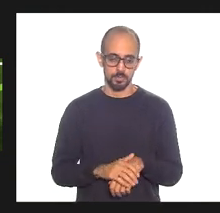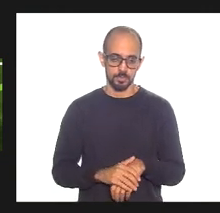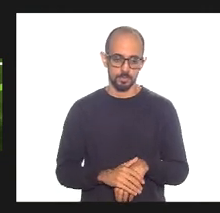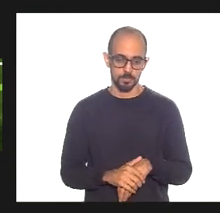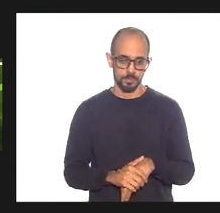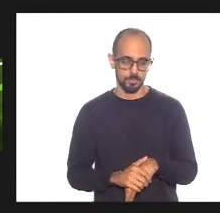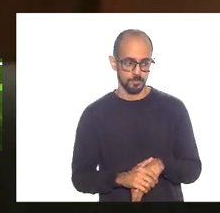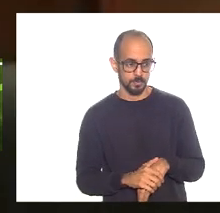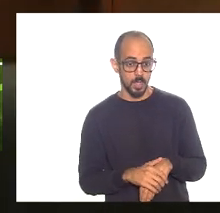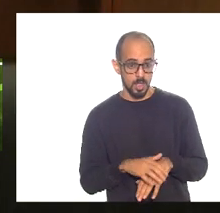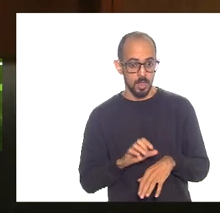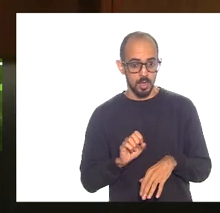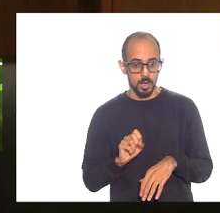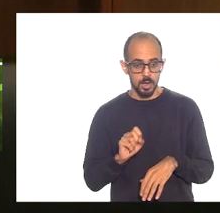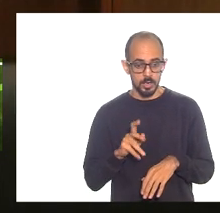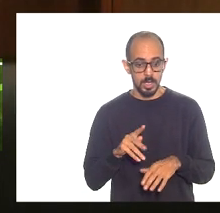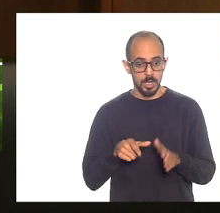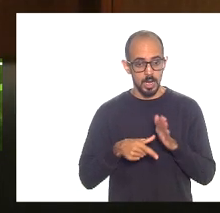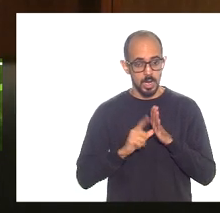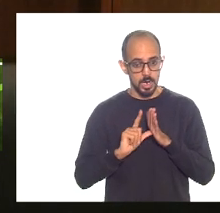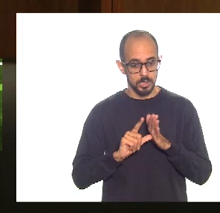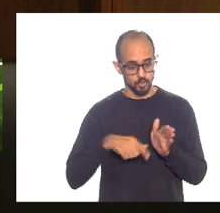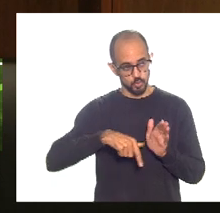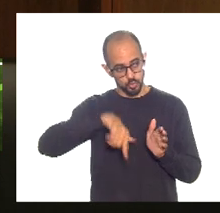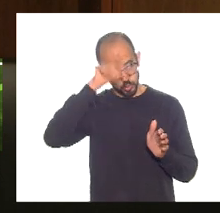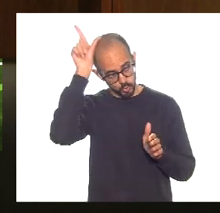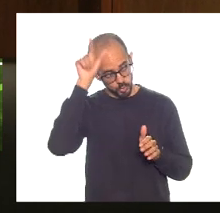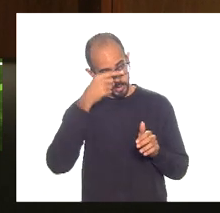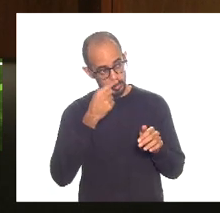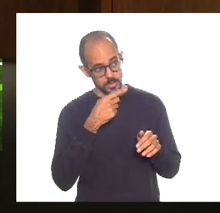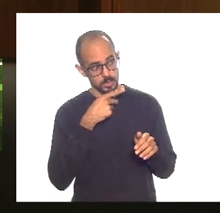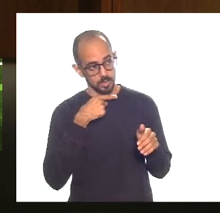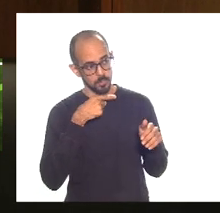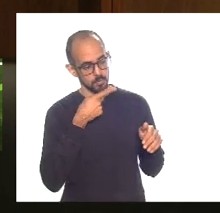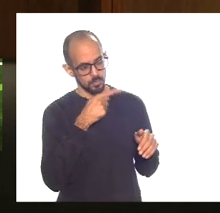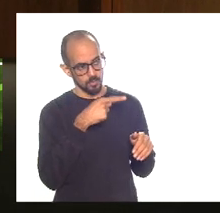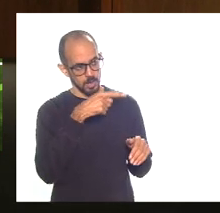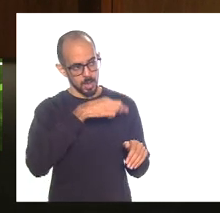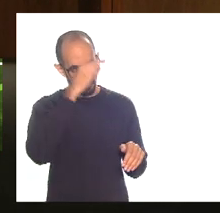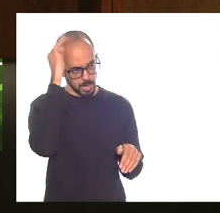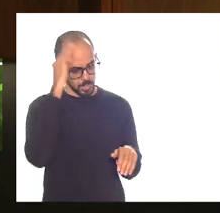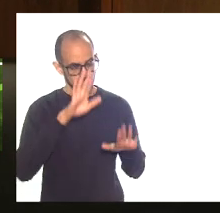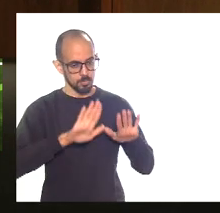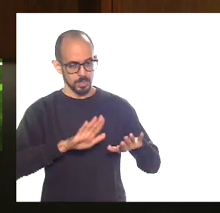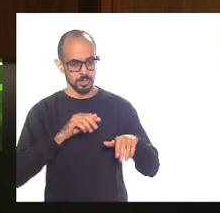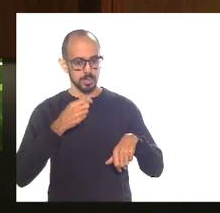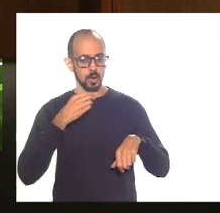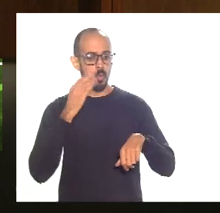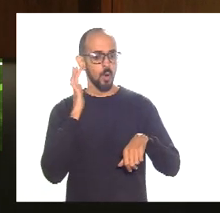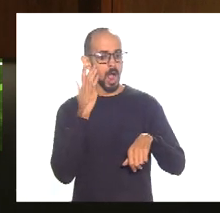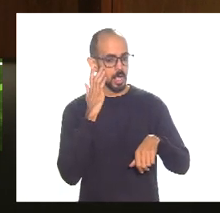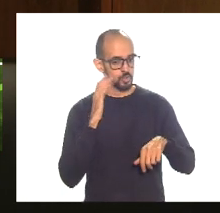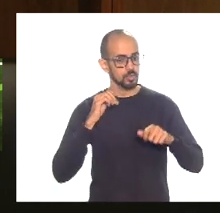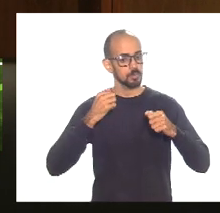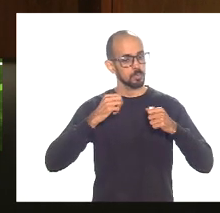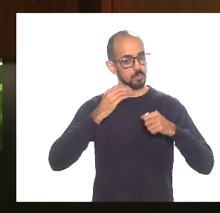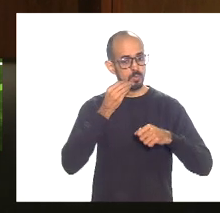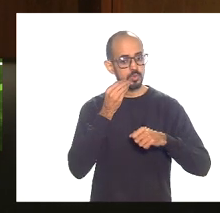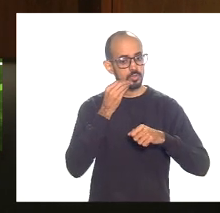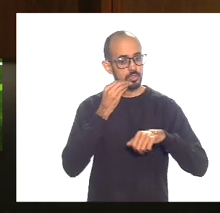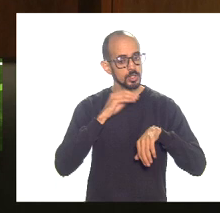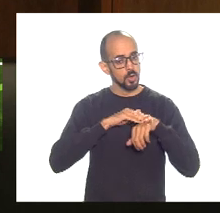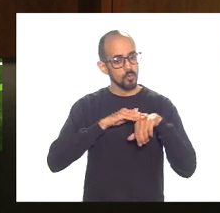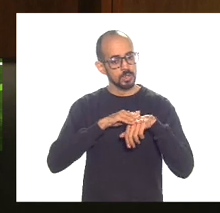Eu só vou chamar atenção antes de passar para o Luiz Bom Márcio que eu acho que no mínimo deveria ter conversado com os poderes em relação